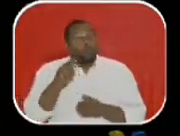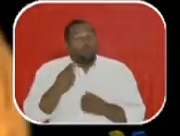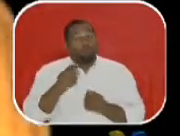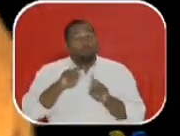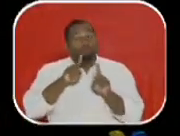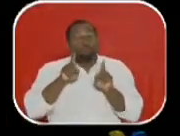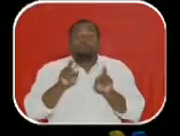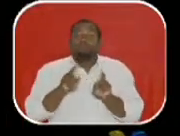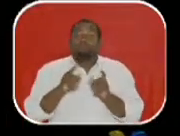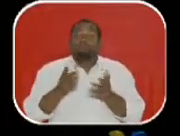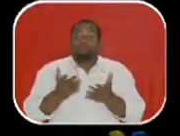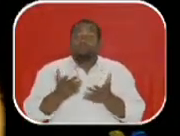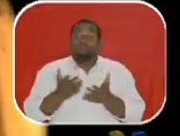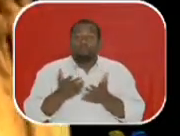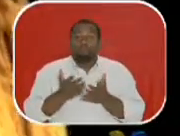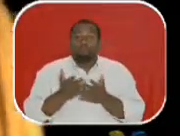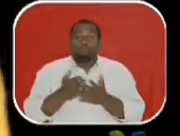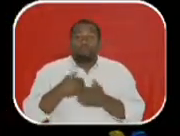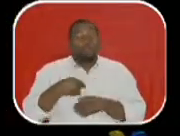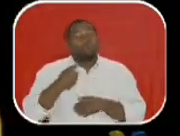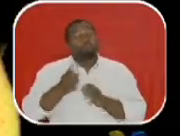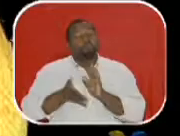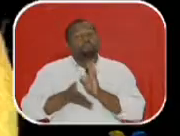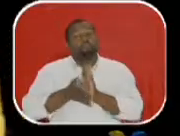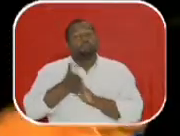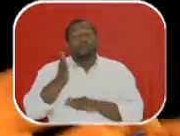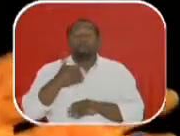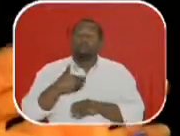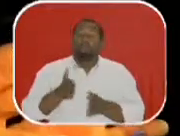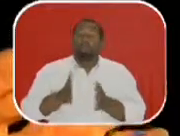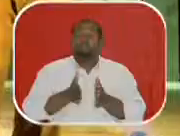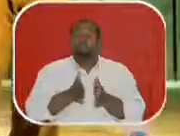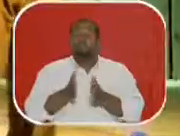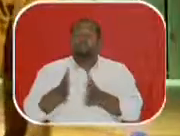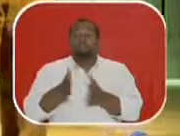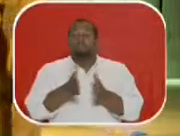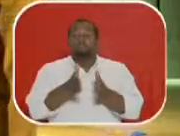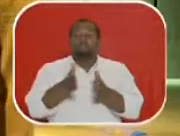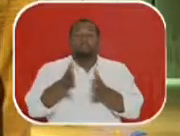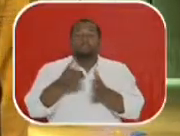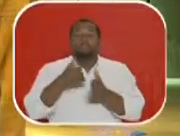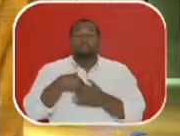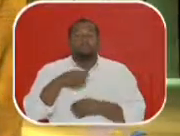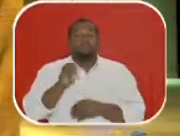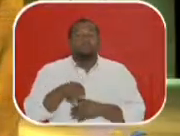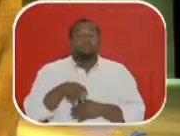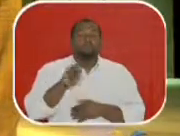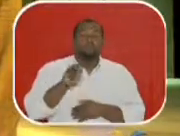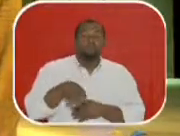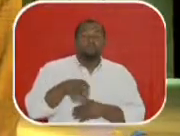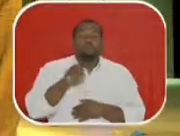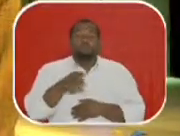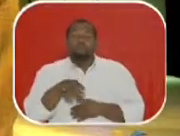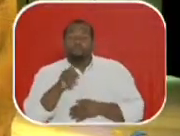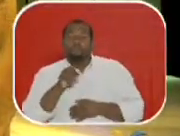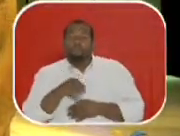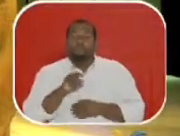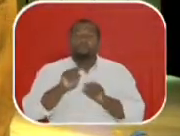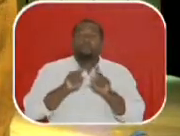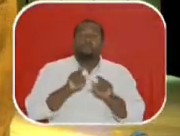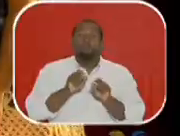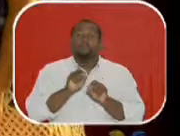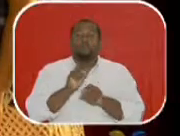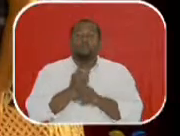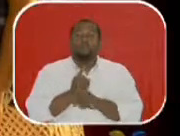repente vinha vindo pela estrada um moço andando no sentido contrário ao meu.